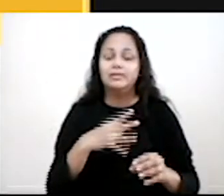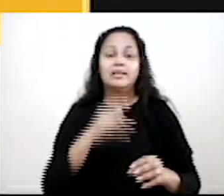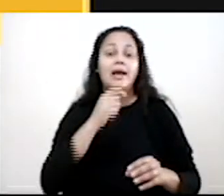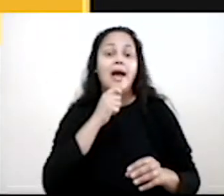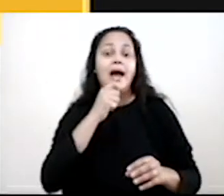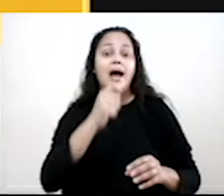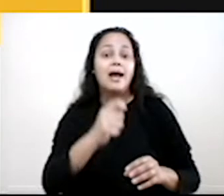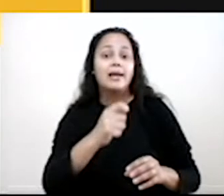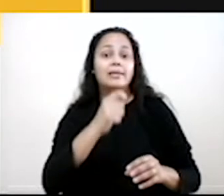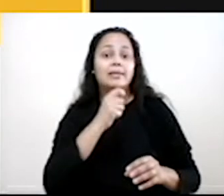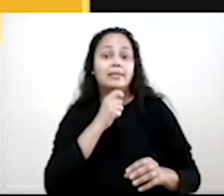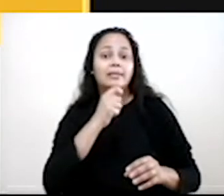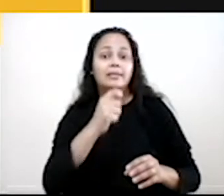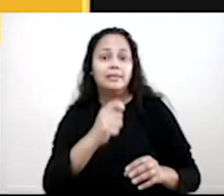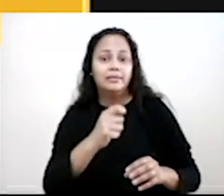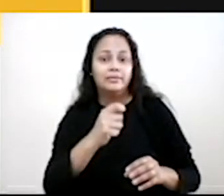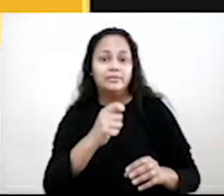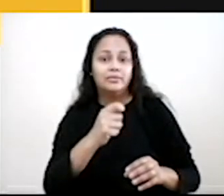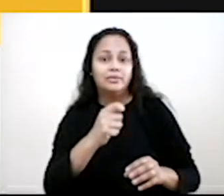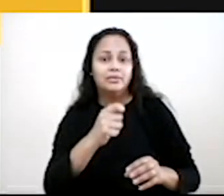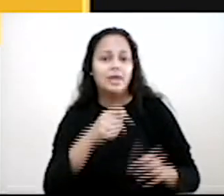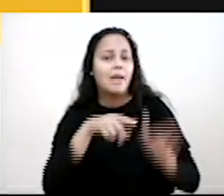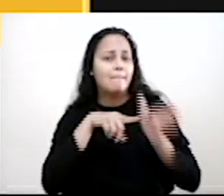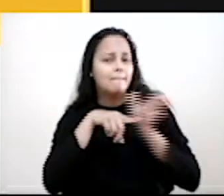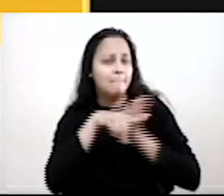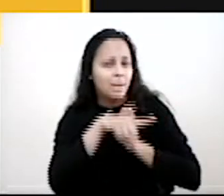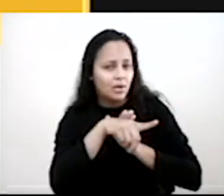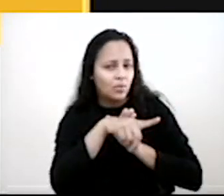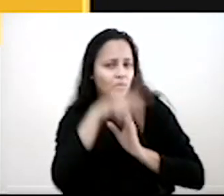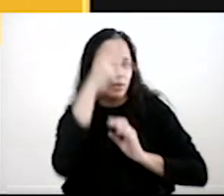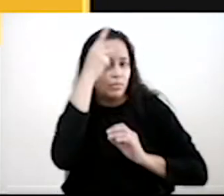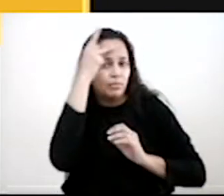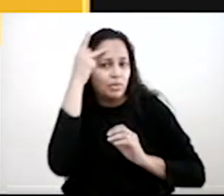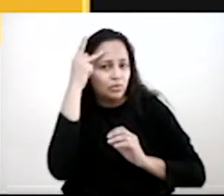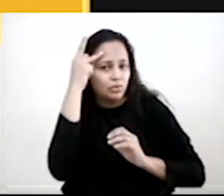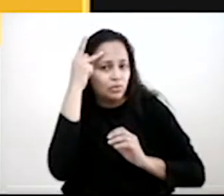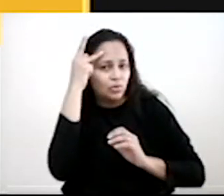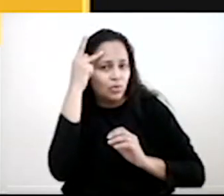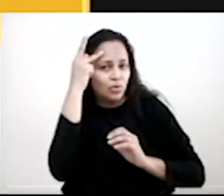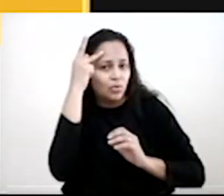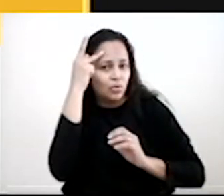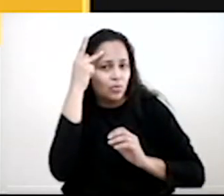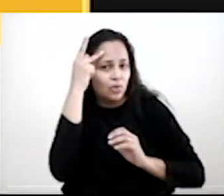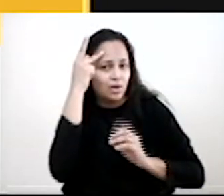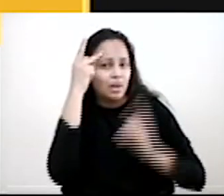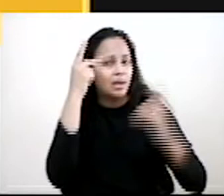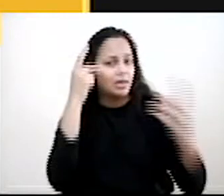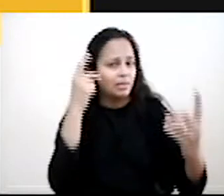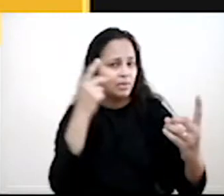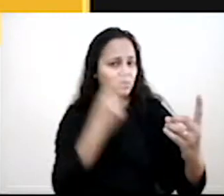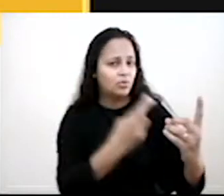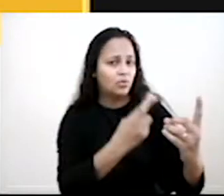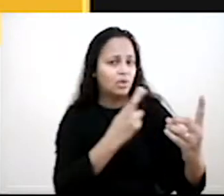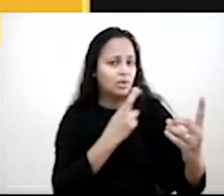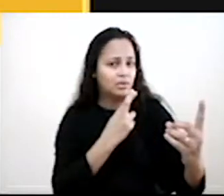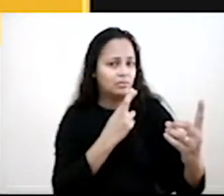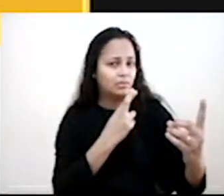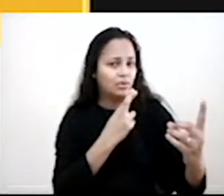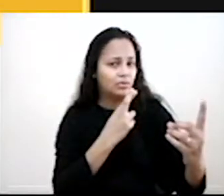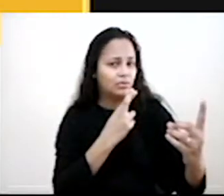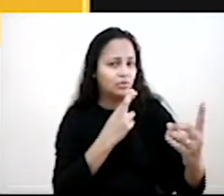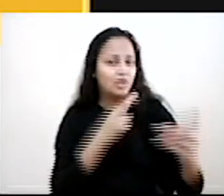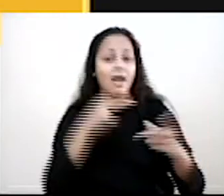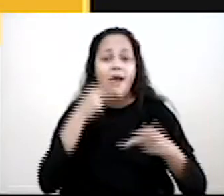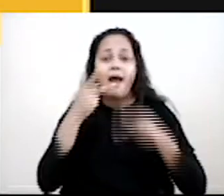entrevista. Justamente quando eu pergunto alguma coisa para alguém, ela responde. Pode estar separado ou pode estar dentro de uma reportagem.